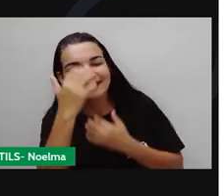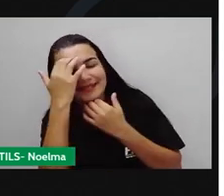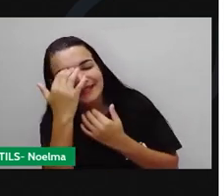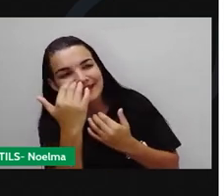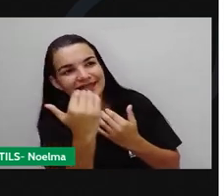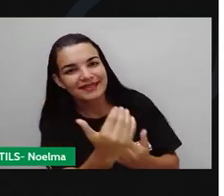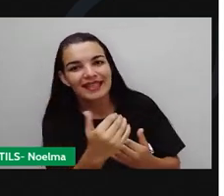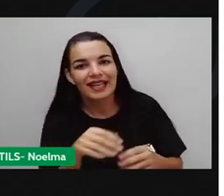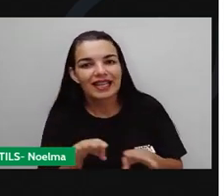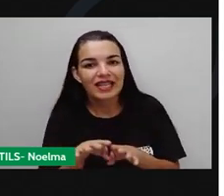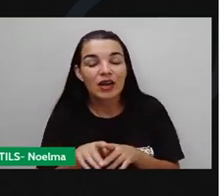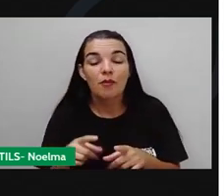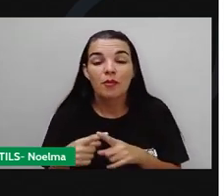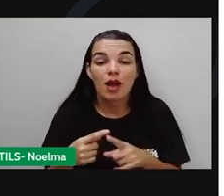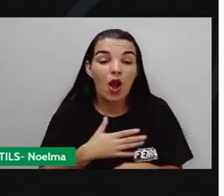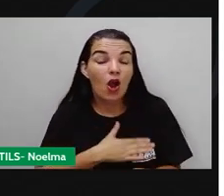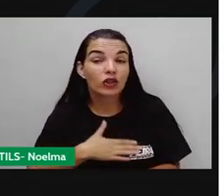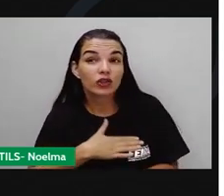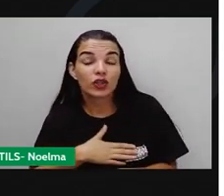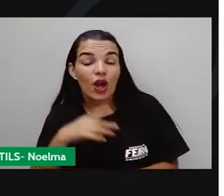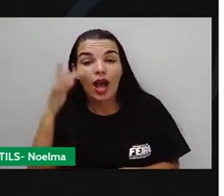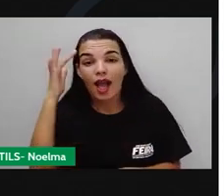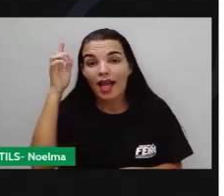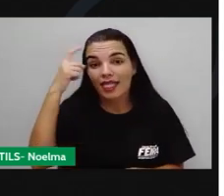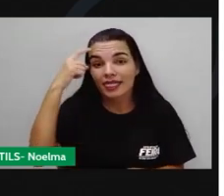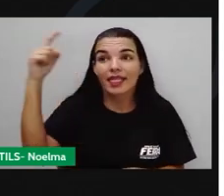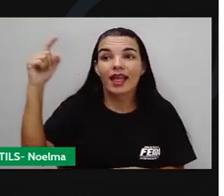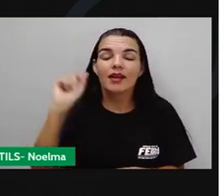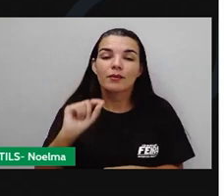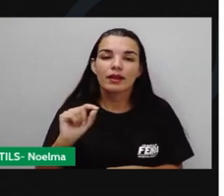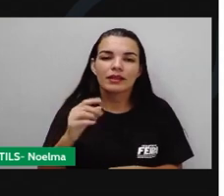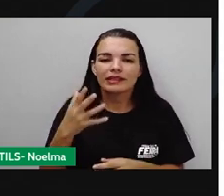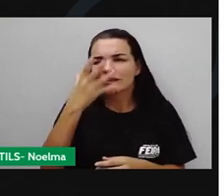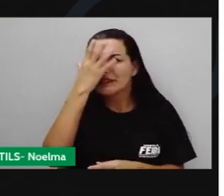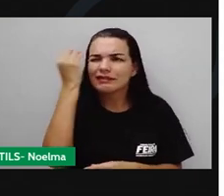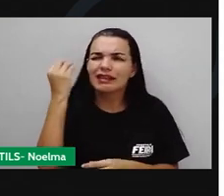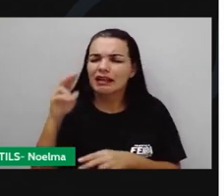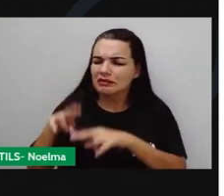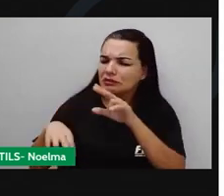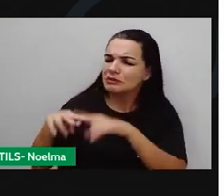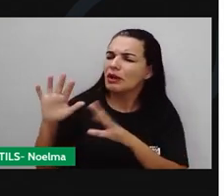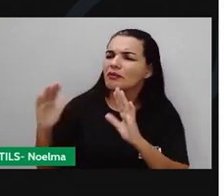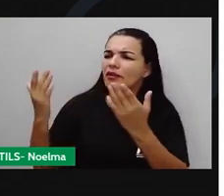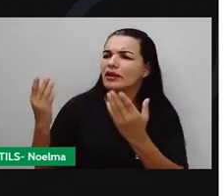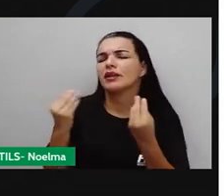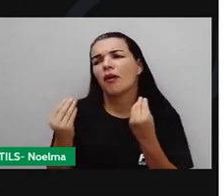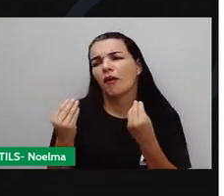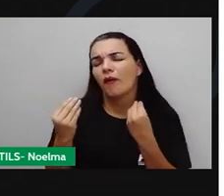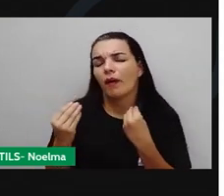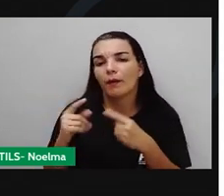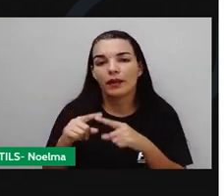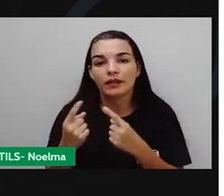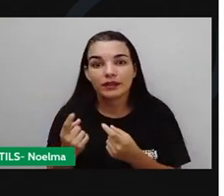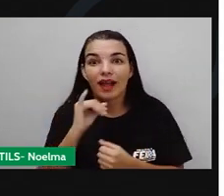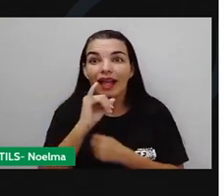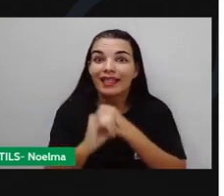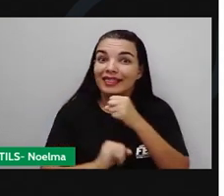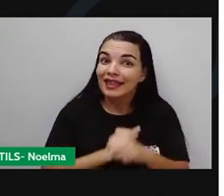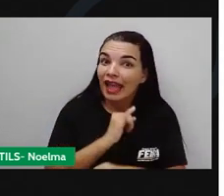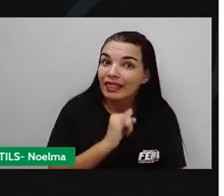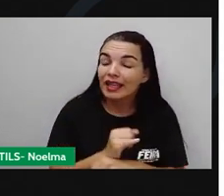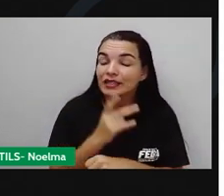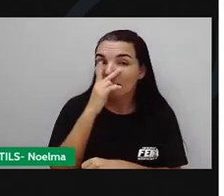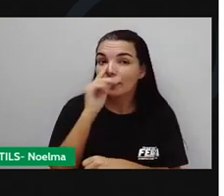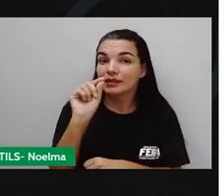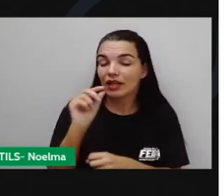Porque gostaram da ideia, porque estava esquecido, né? Estavam muito paradas as pessoas. Acho que a internet está deixando muito